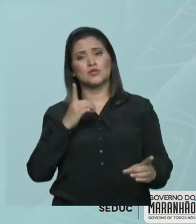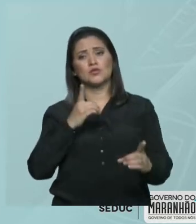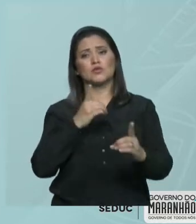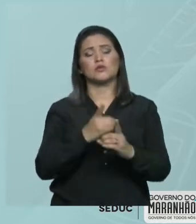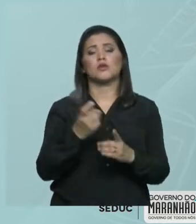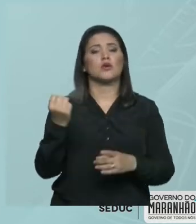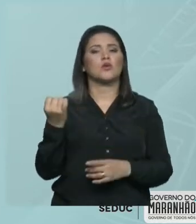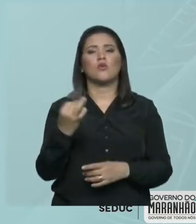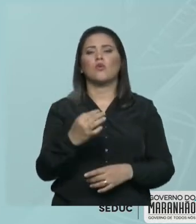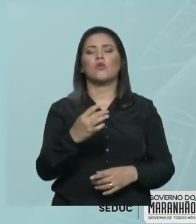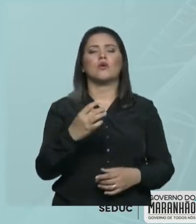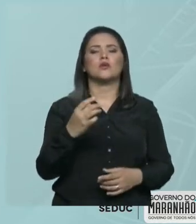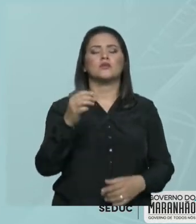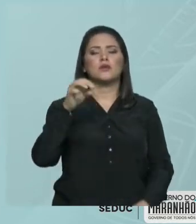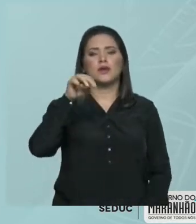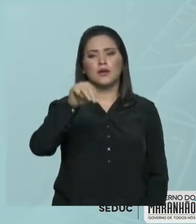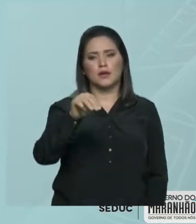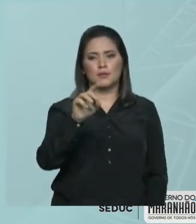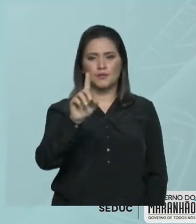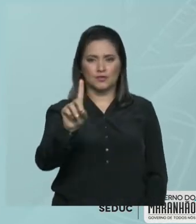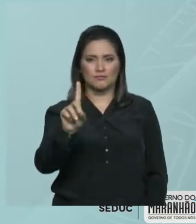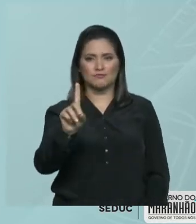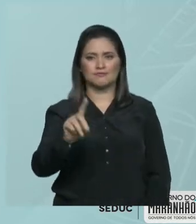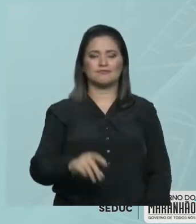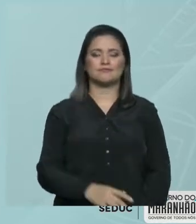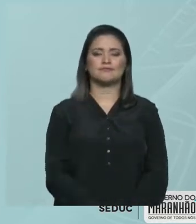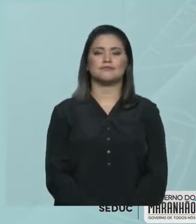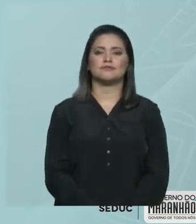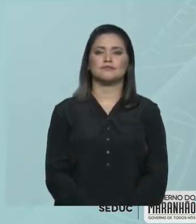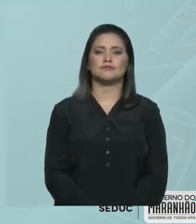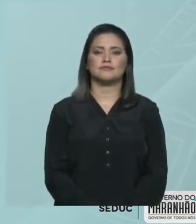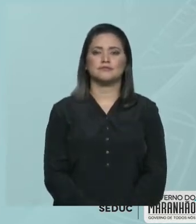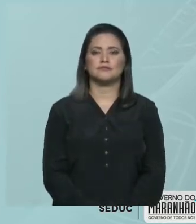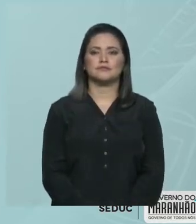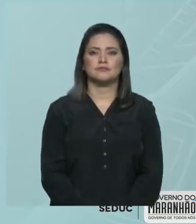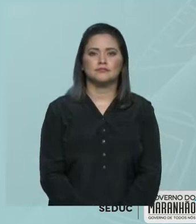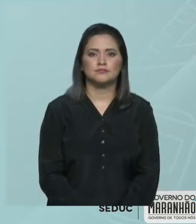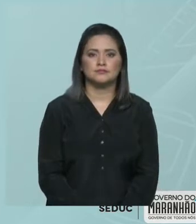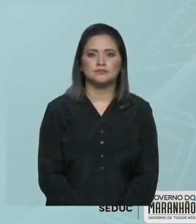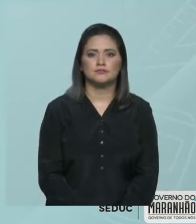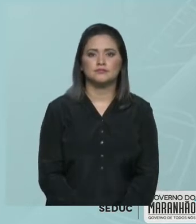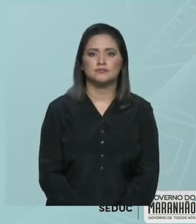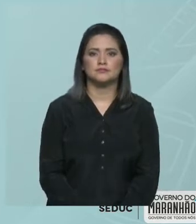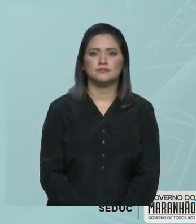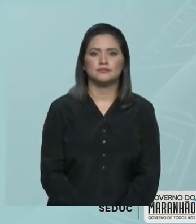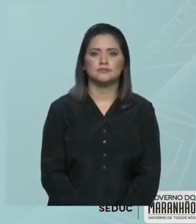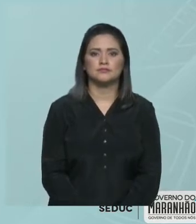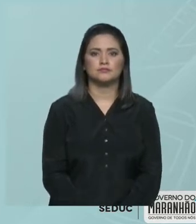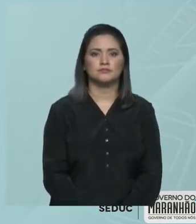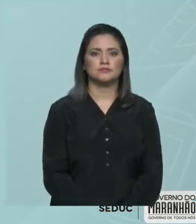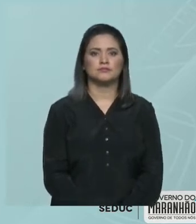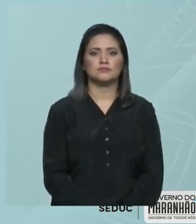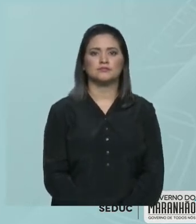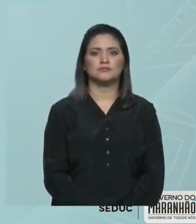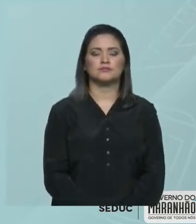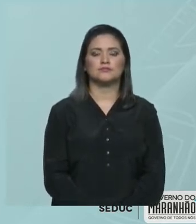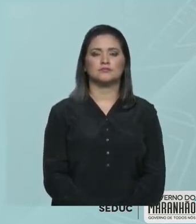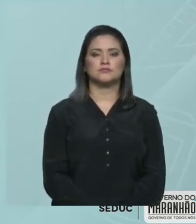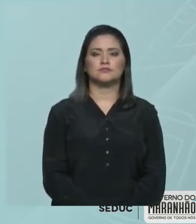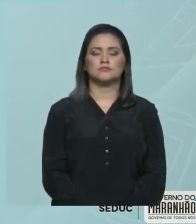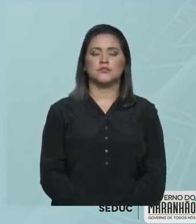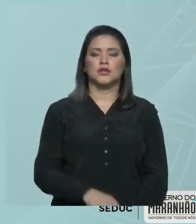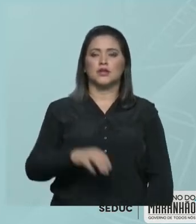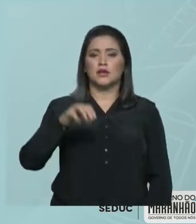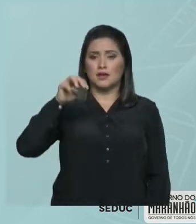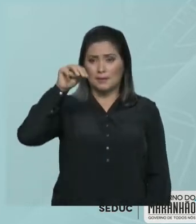tem em massa do soluto. Então, recapitulando, como a concentração é a massa do soluto pelo volume da solução, como ele me deu